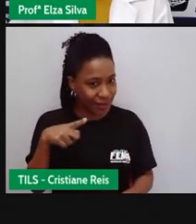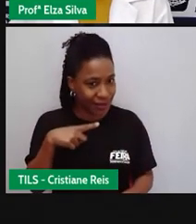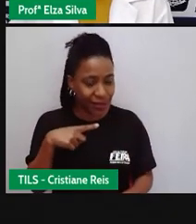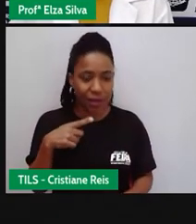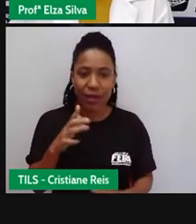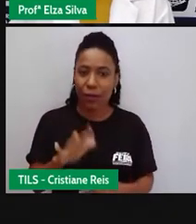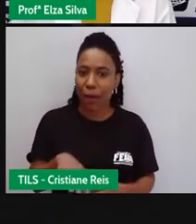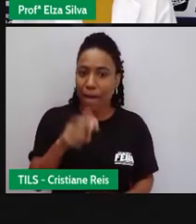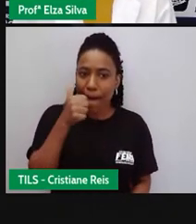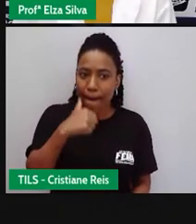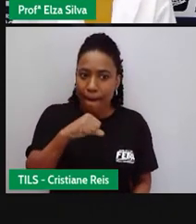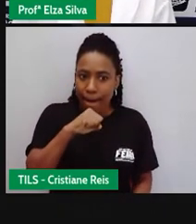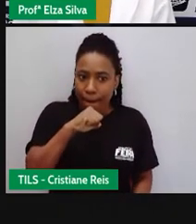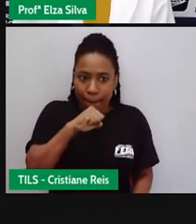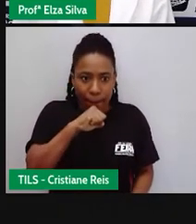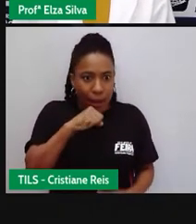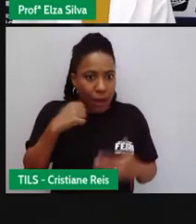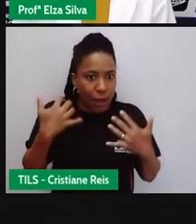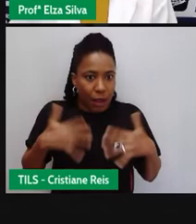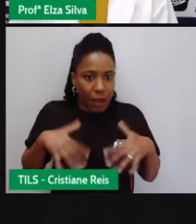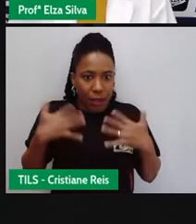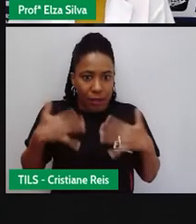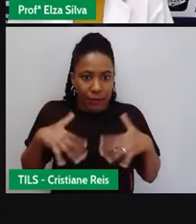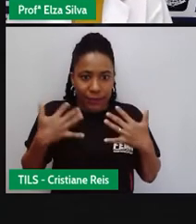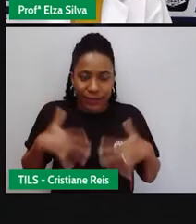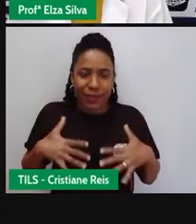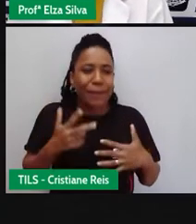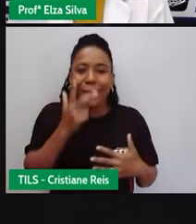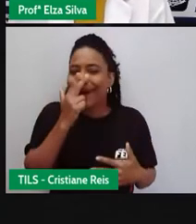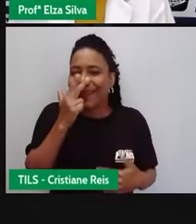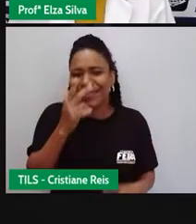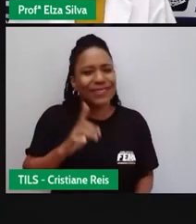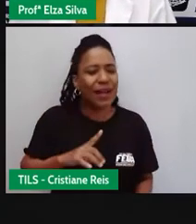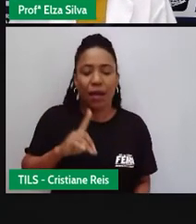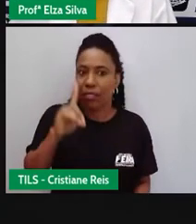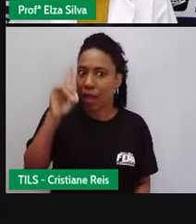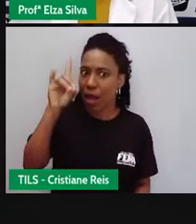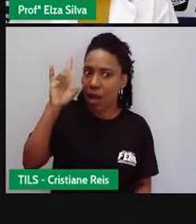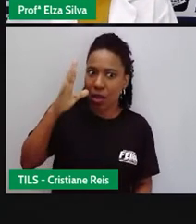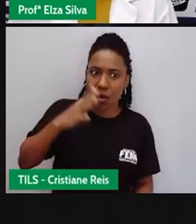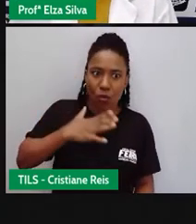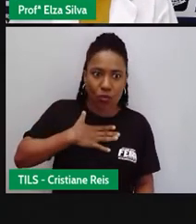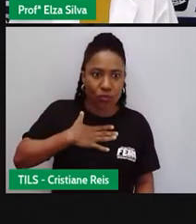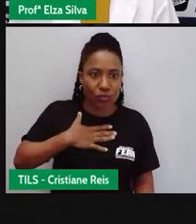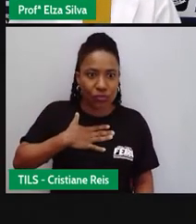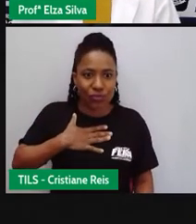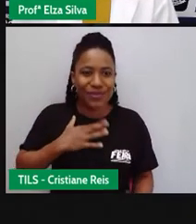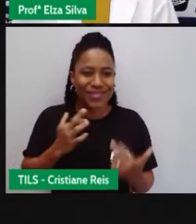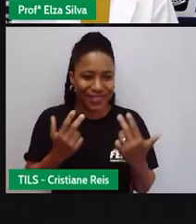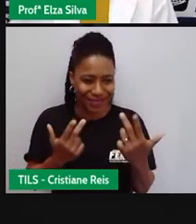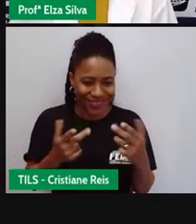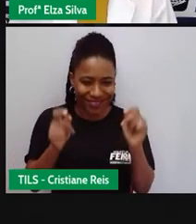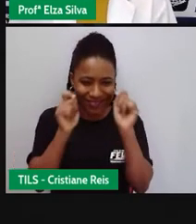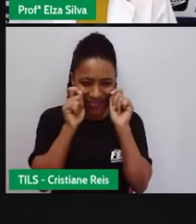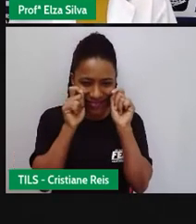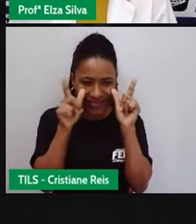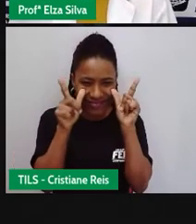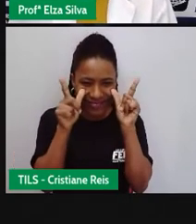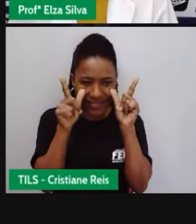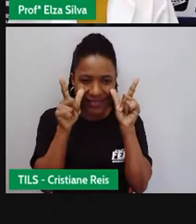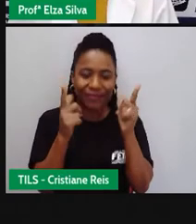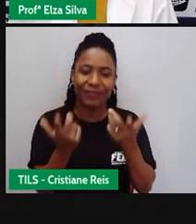mãe. A gente fala muito aqui no Brasil, meu Deus. E outras mais, claro, em situações como estas.